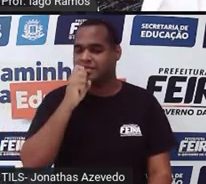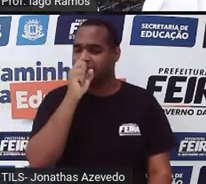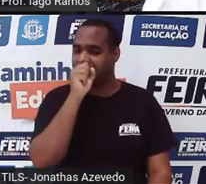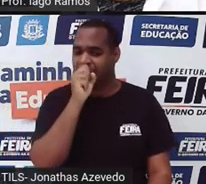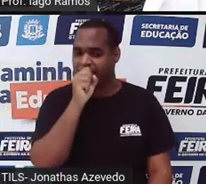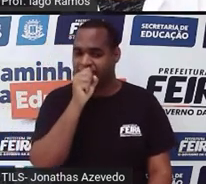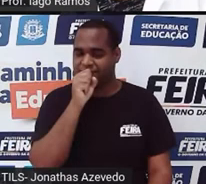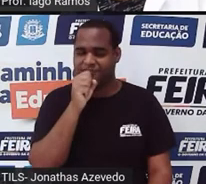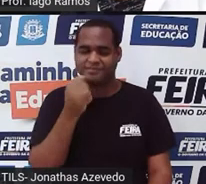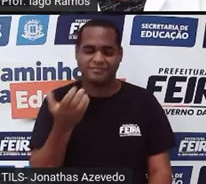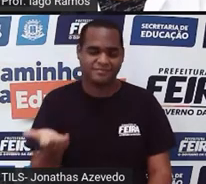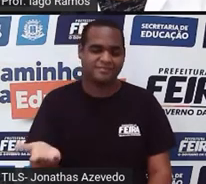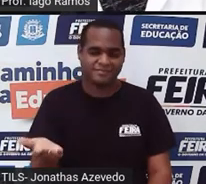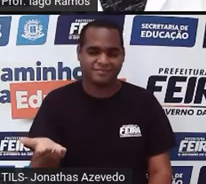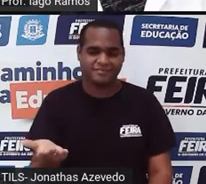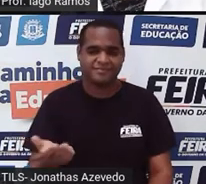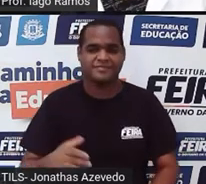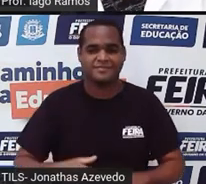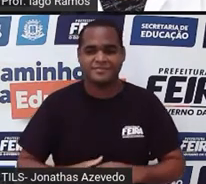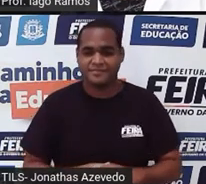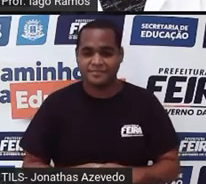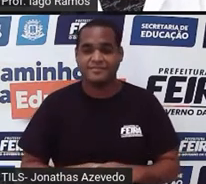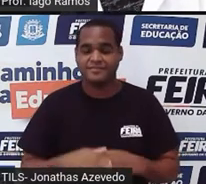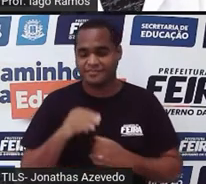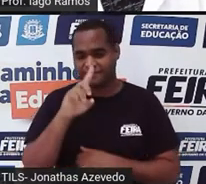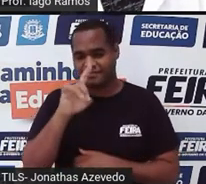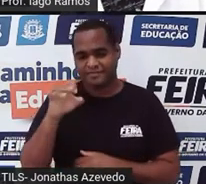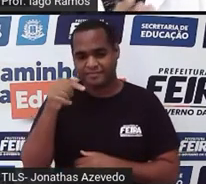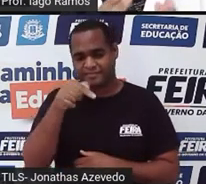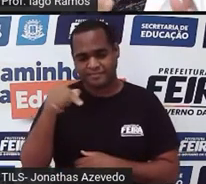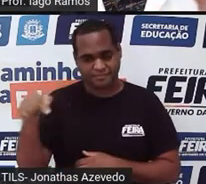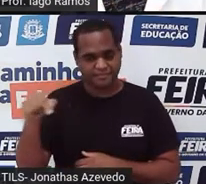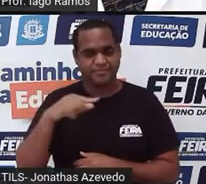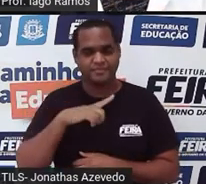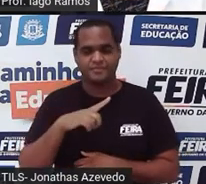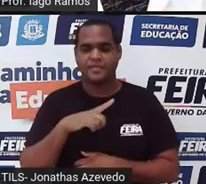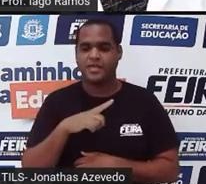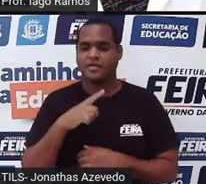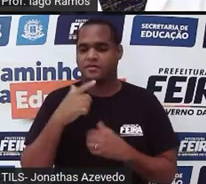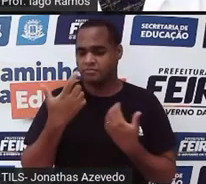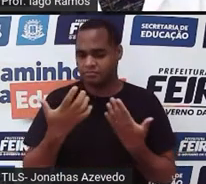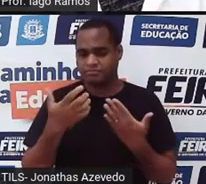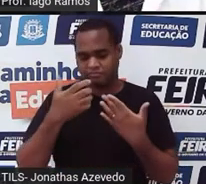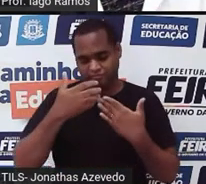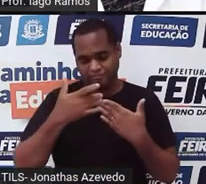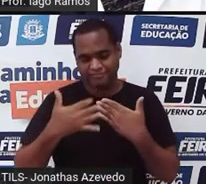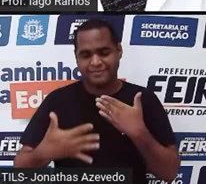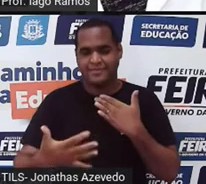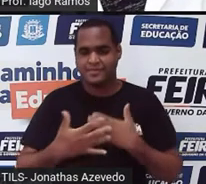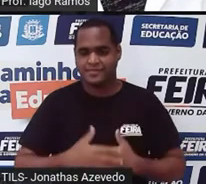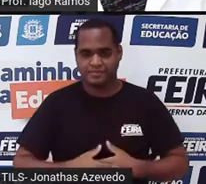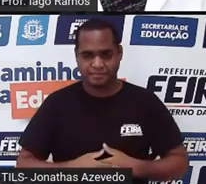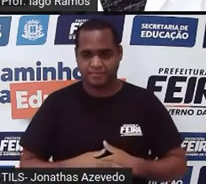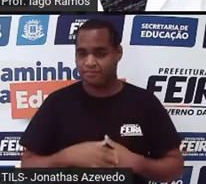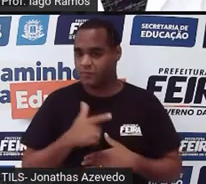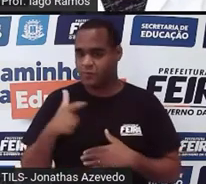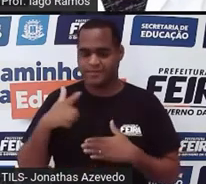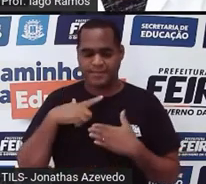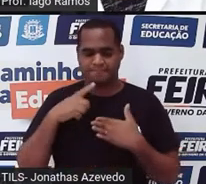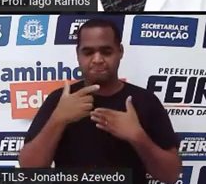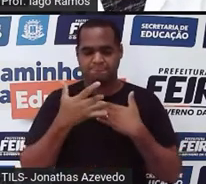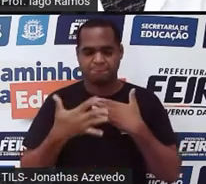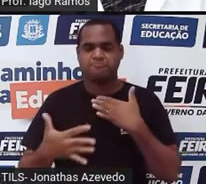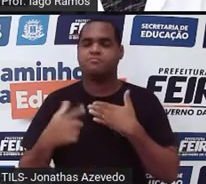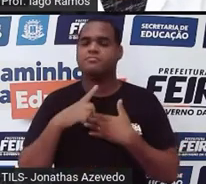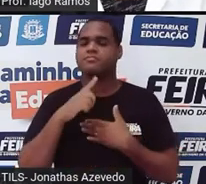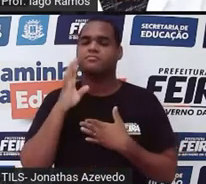e sábado, tá? Então os dias da semana formam uma sequência. Uma outra sequência legal e que a gente